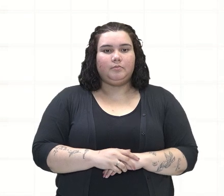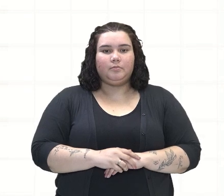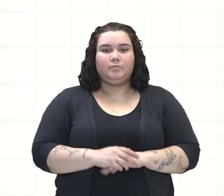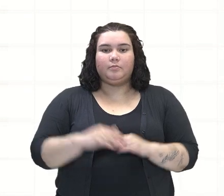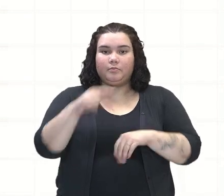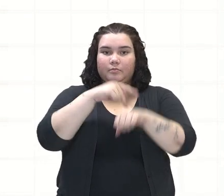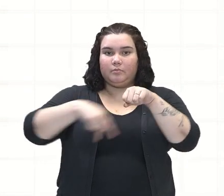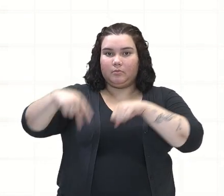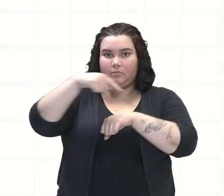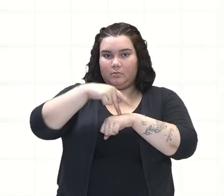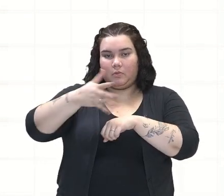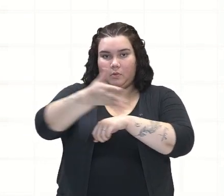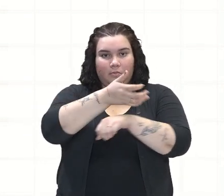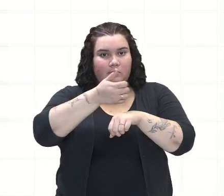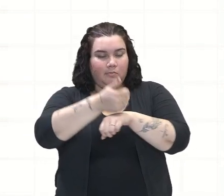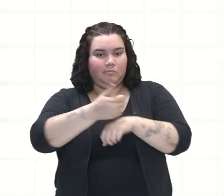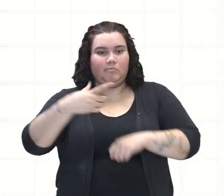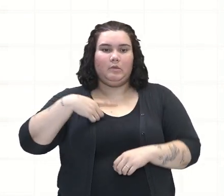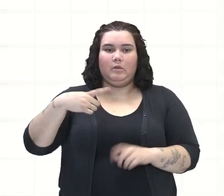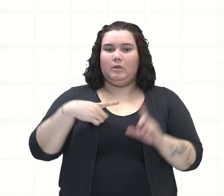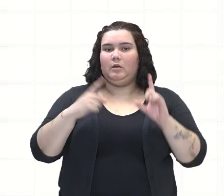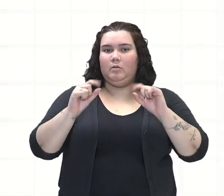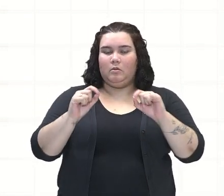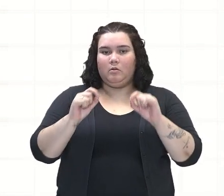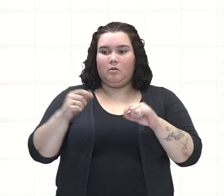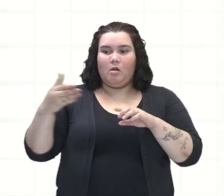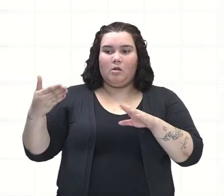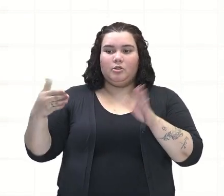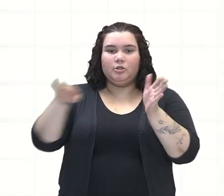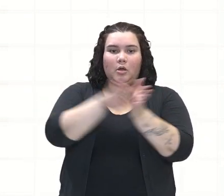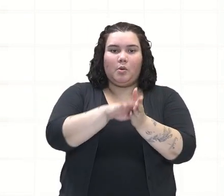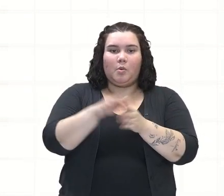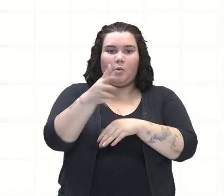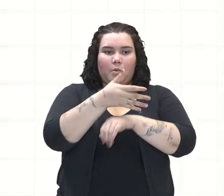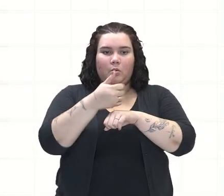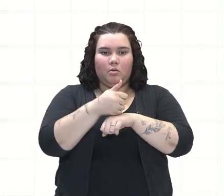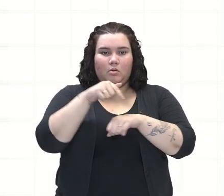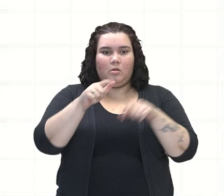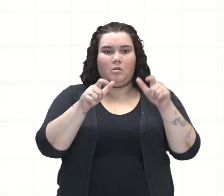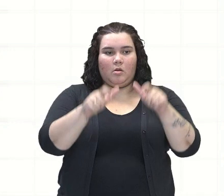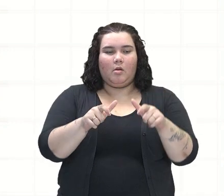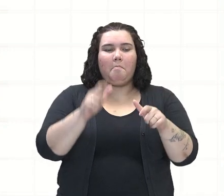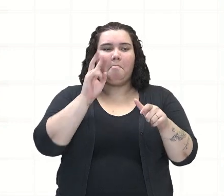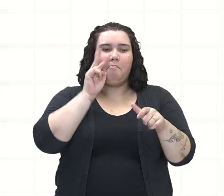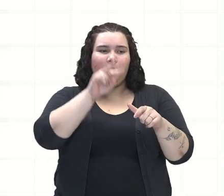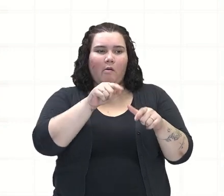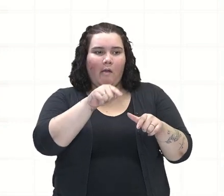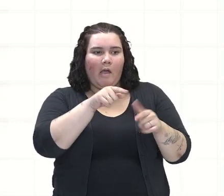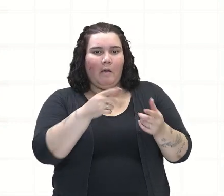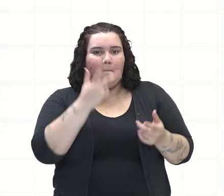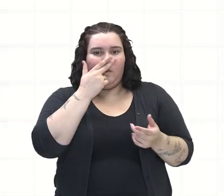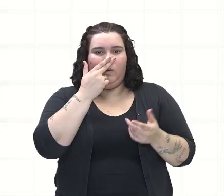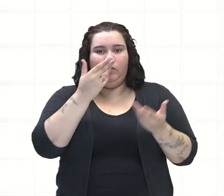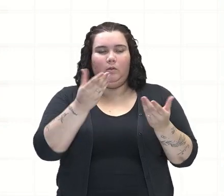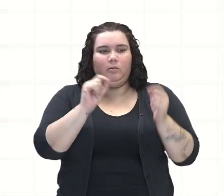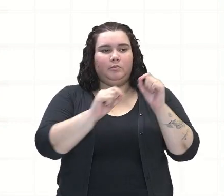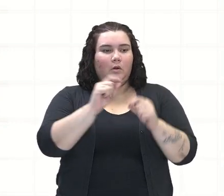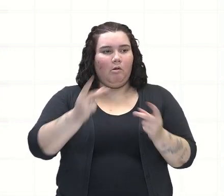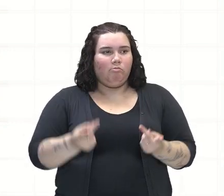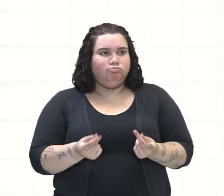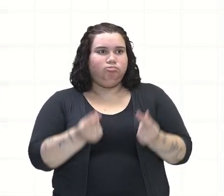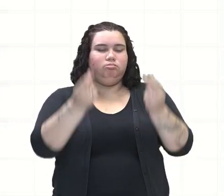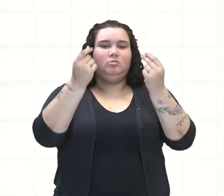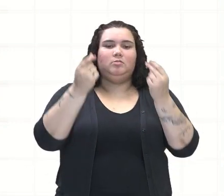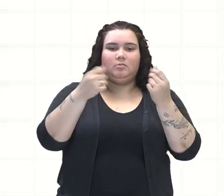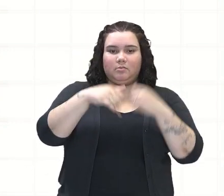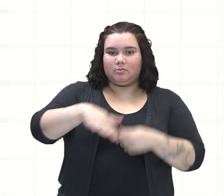países colonizadores, eles veem a colônia como se fosse uma fonte de riqueza para as nações